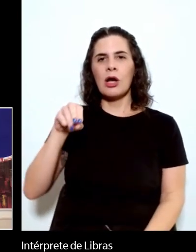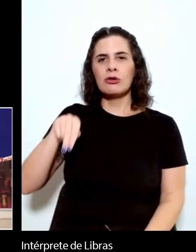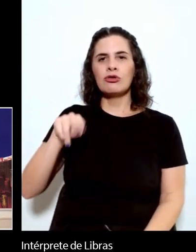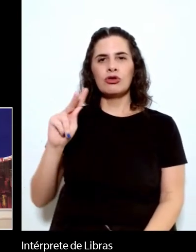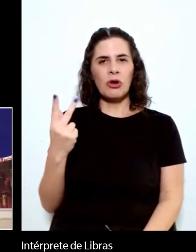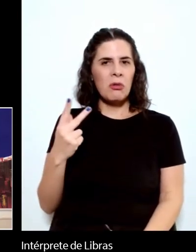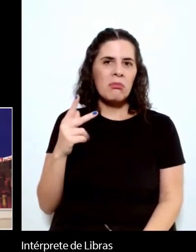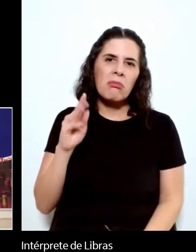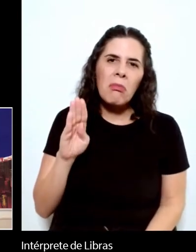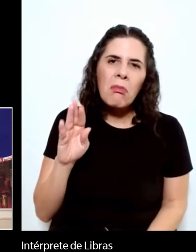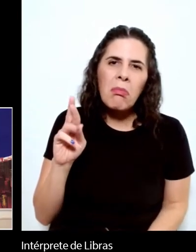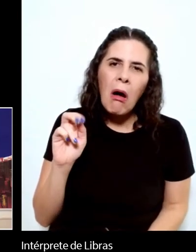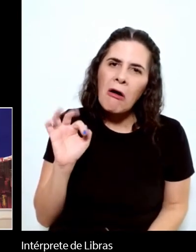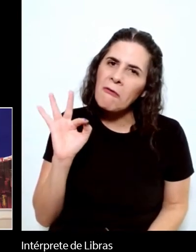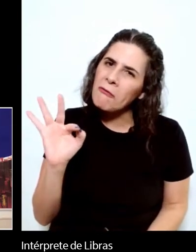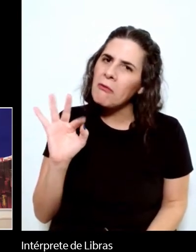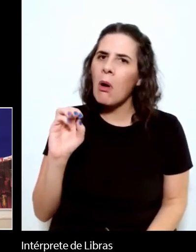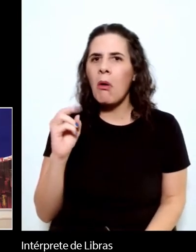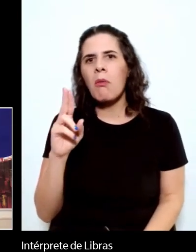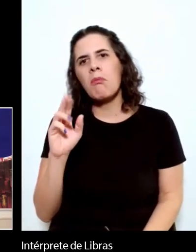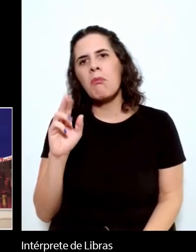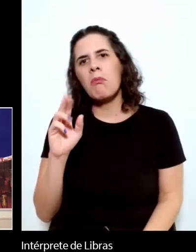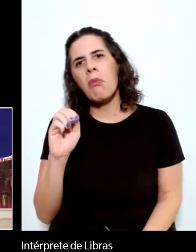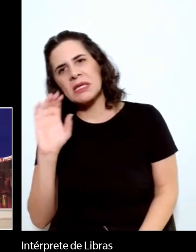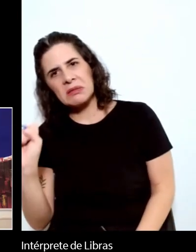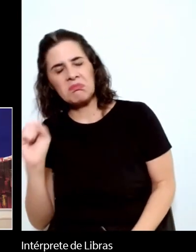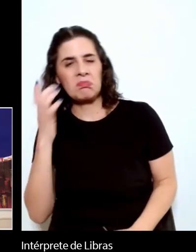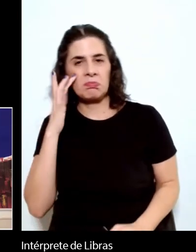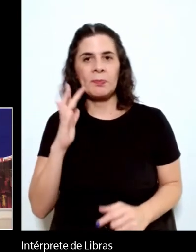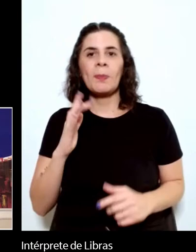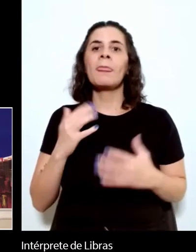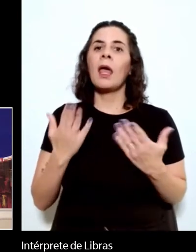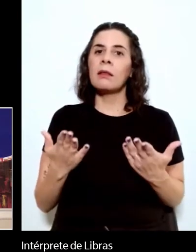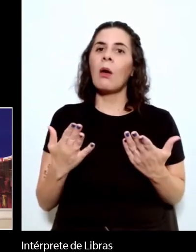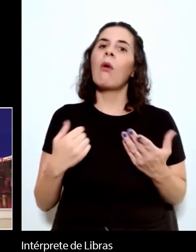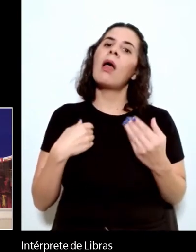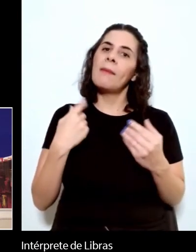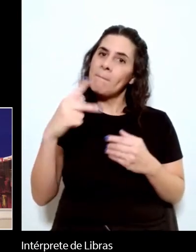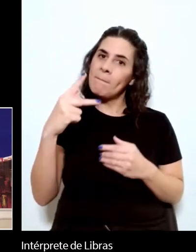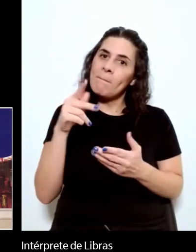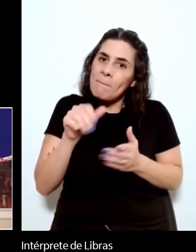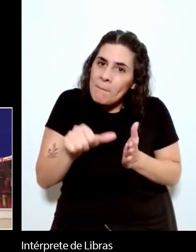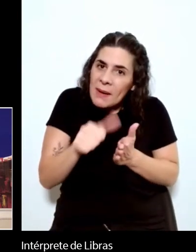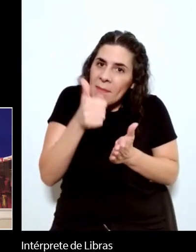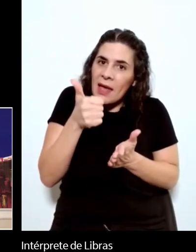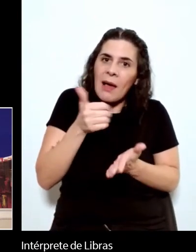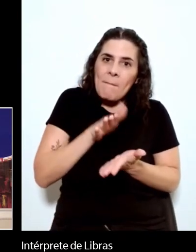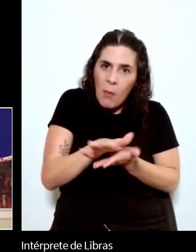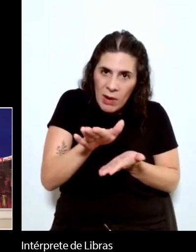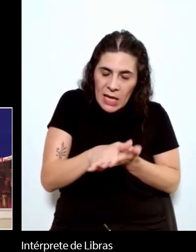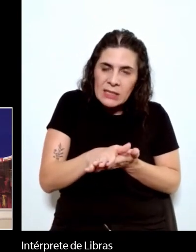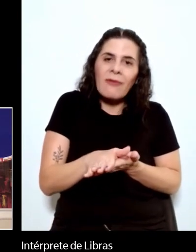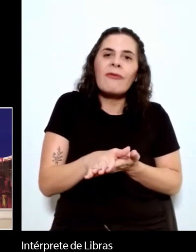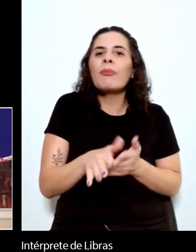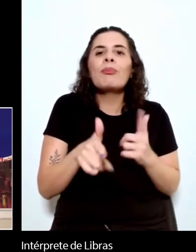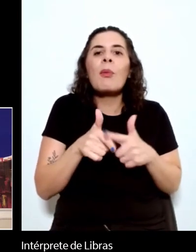reedição do primeiro romance que foi um fracasso na época da publicação porque ele tinha um final machadiano e o editor o convenceu